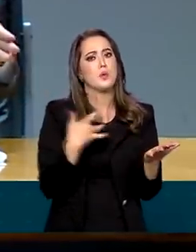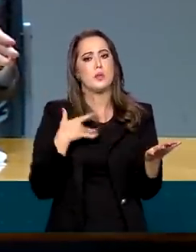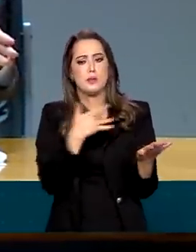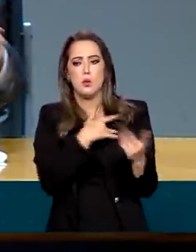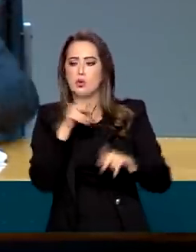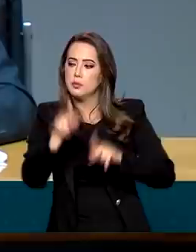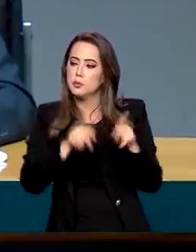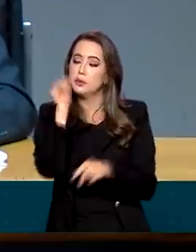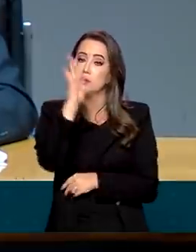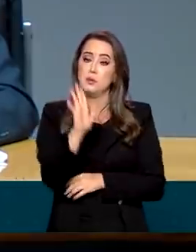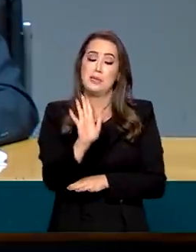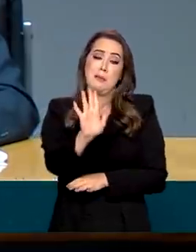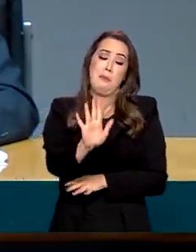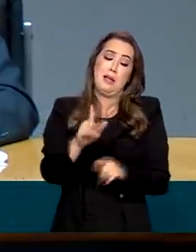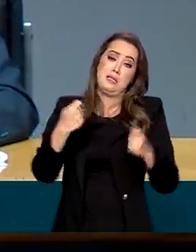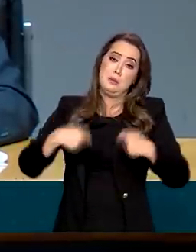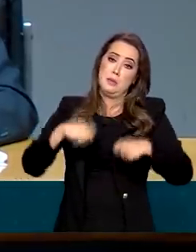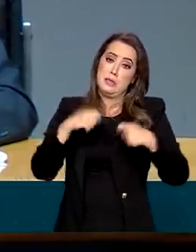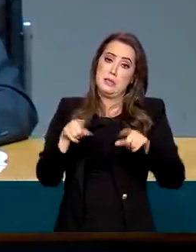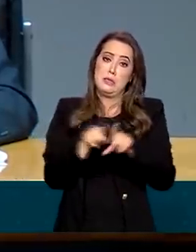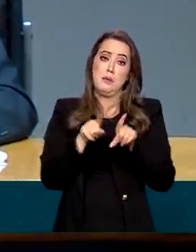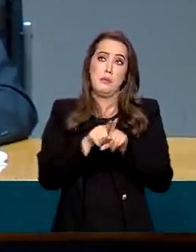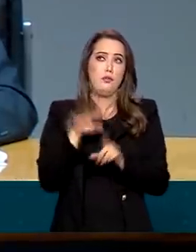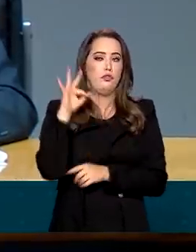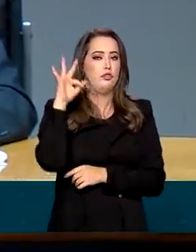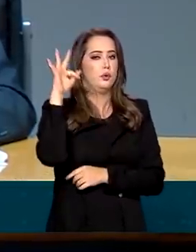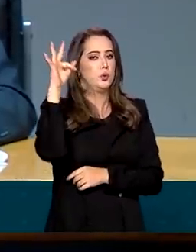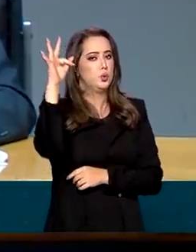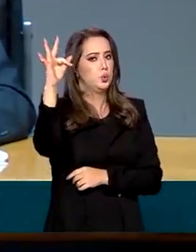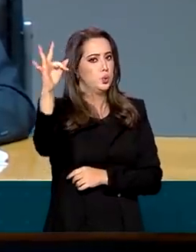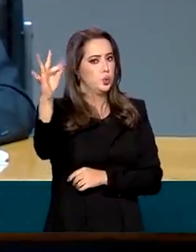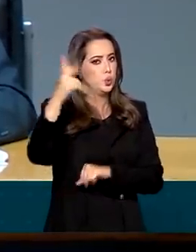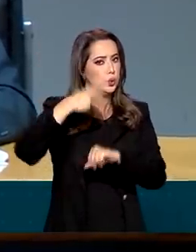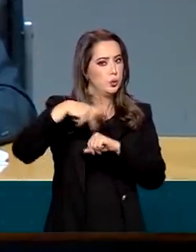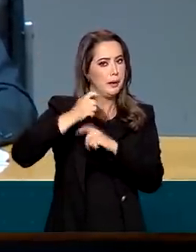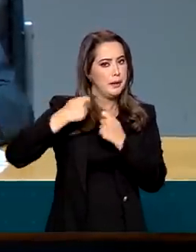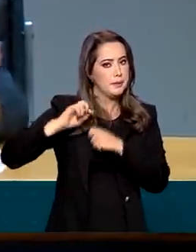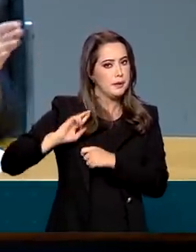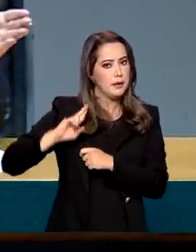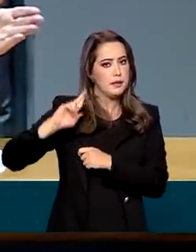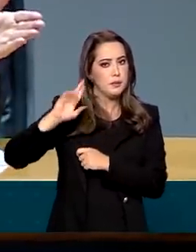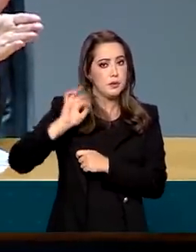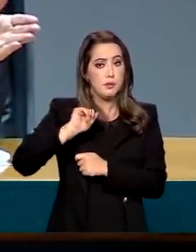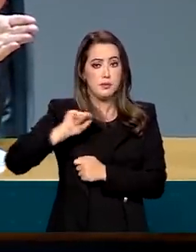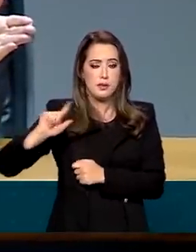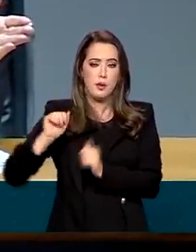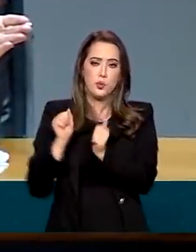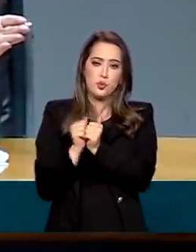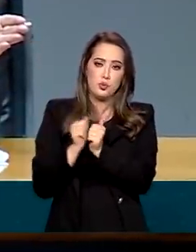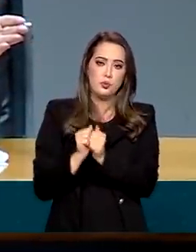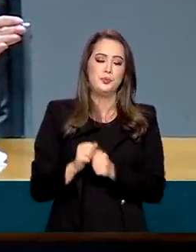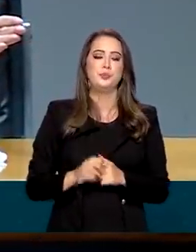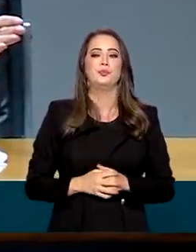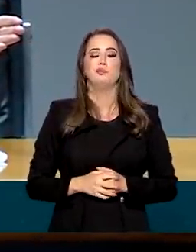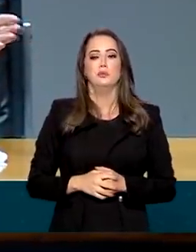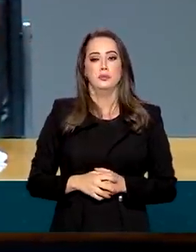Agora, ao mesmo tempo, vamos pensar nas futuras gerações, compromisso com responsabilidade fiscal. Nós